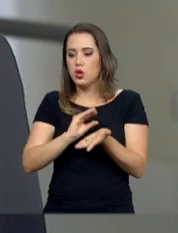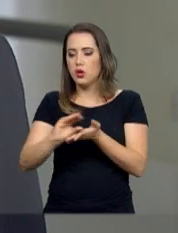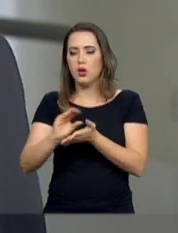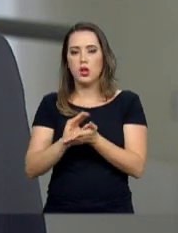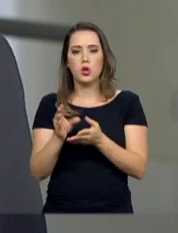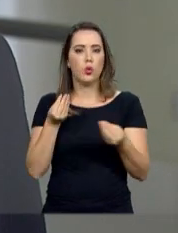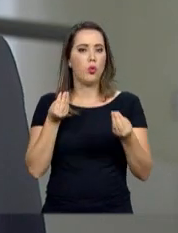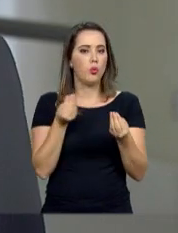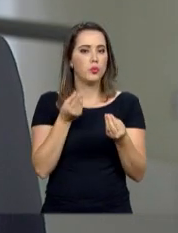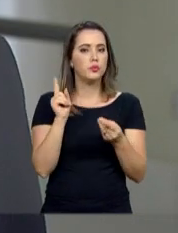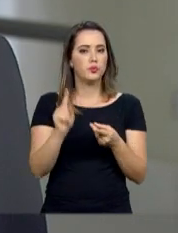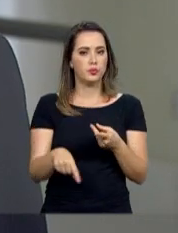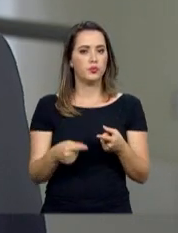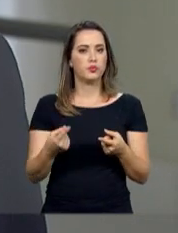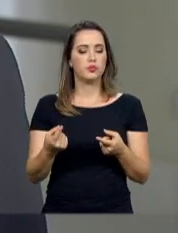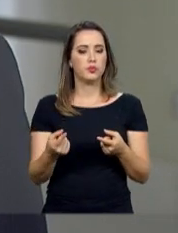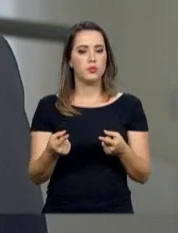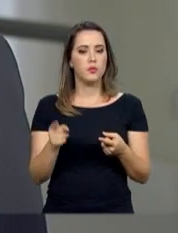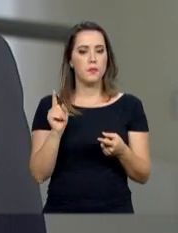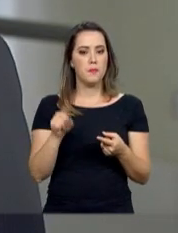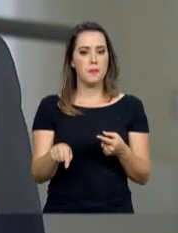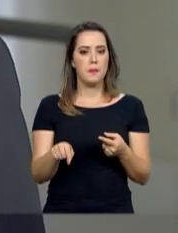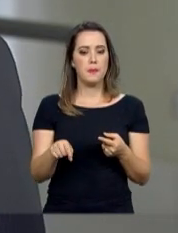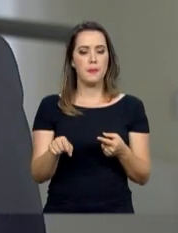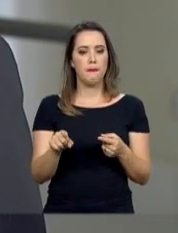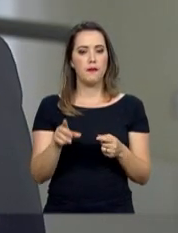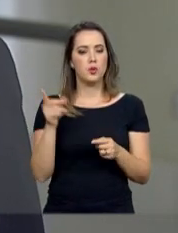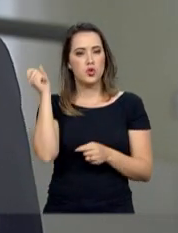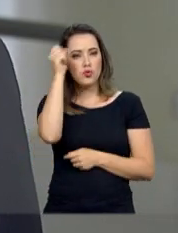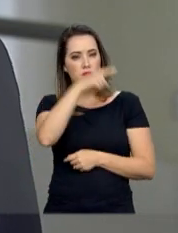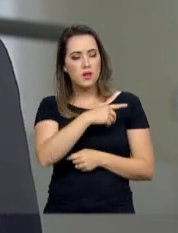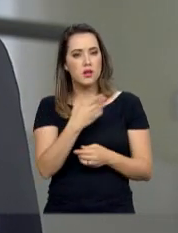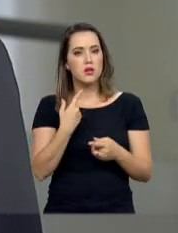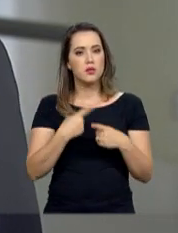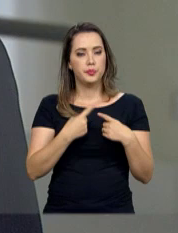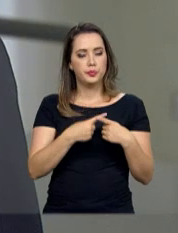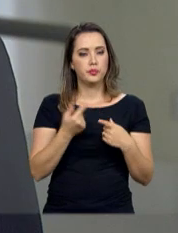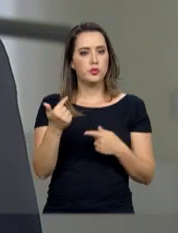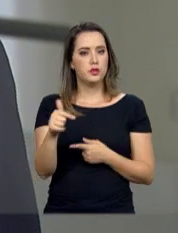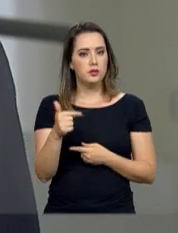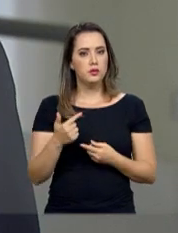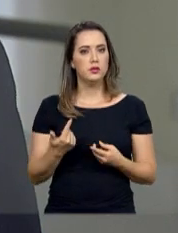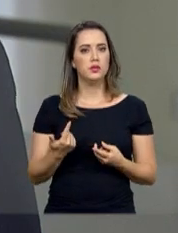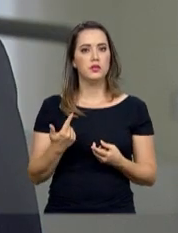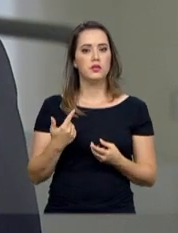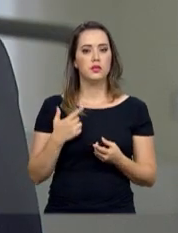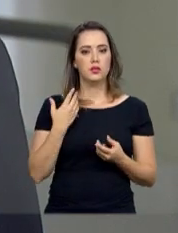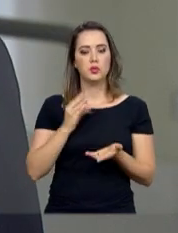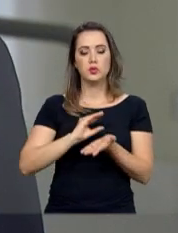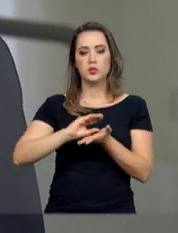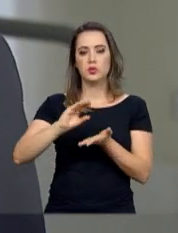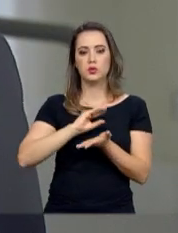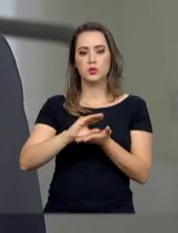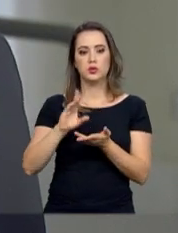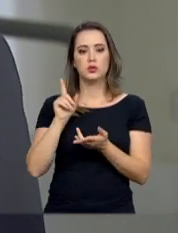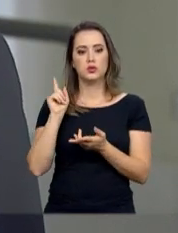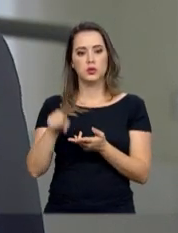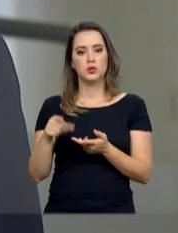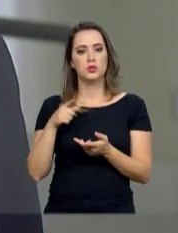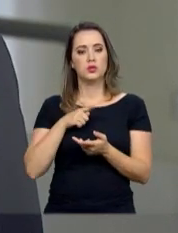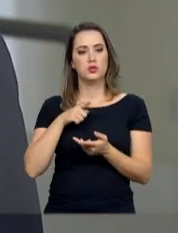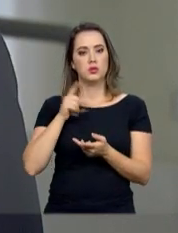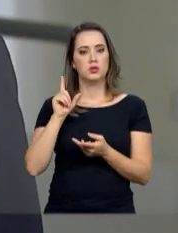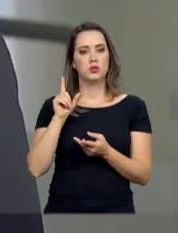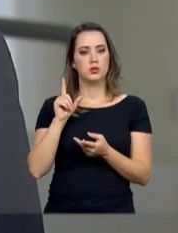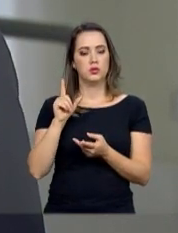quais são os aspectos que dificultam a implementação dos investimentos e uma